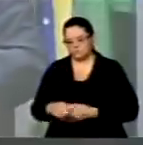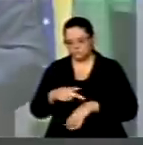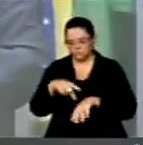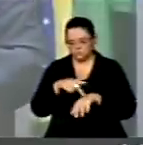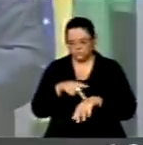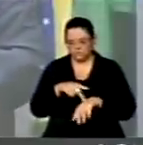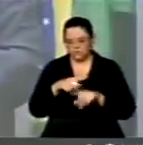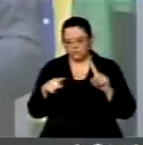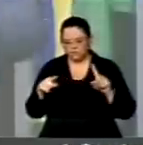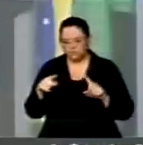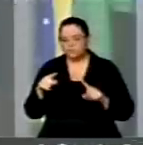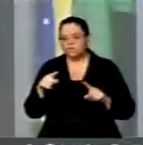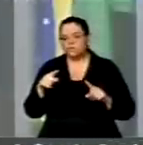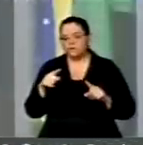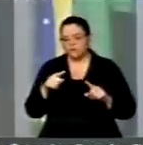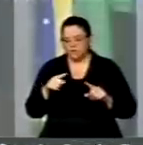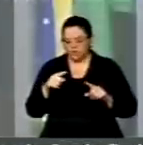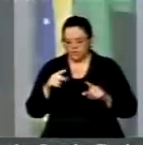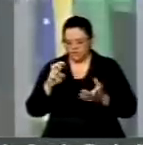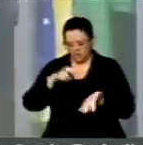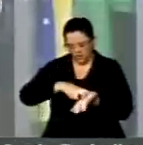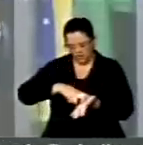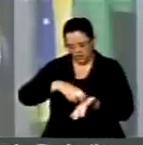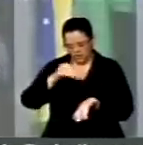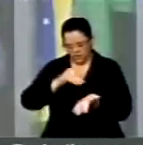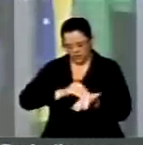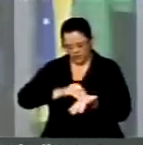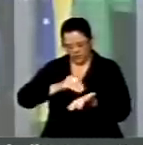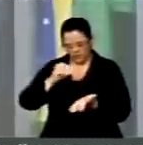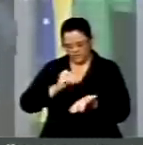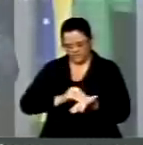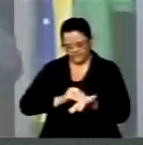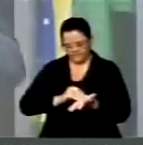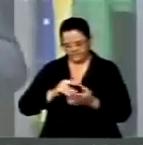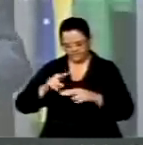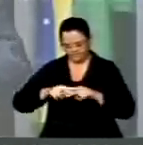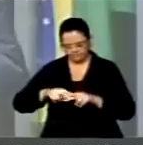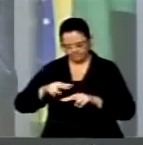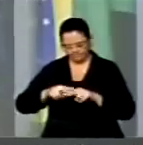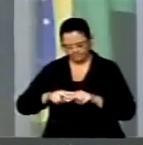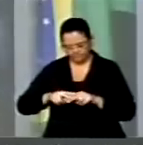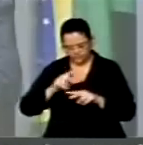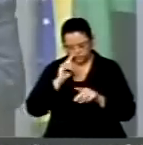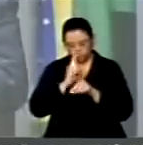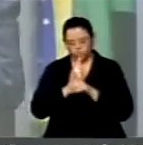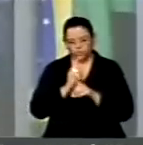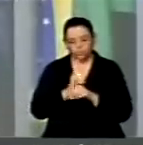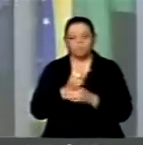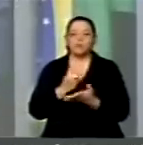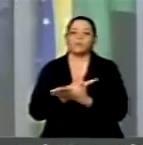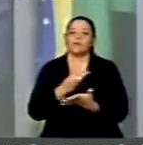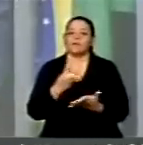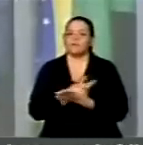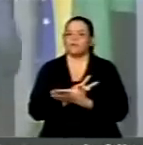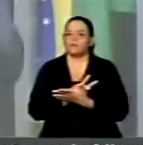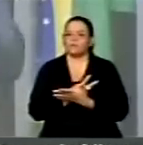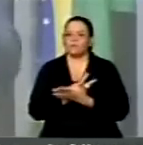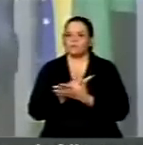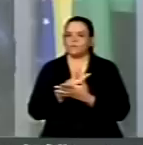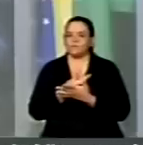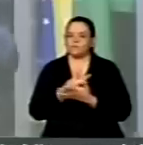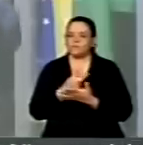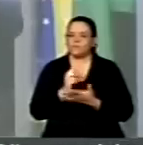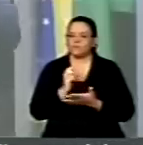Mais ainda, que a impunidade é aquilo que persegue a noção e o conceito